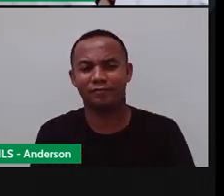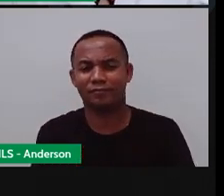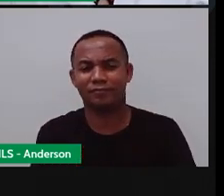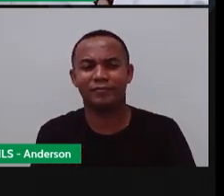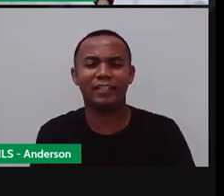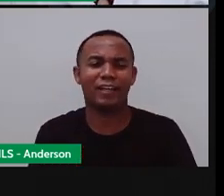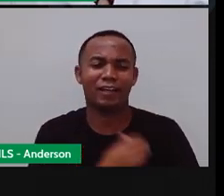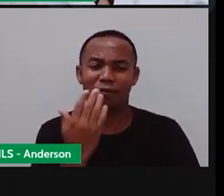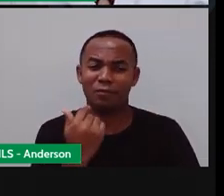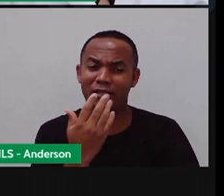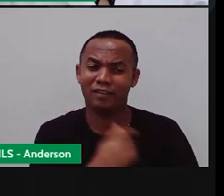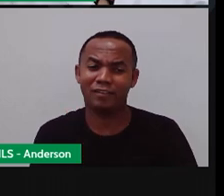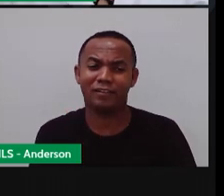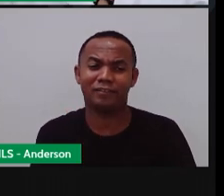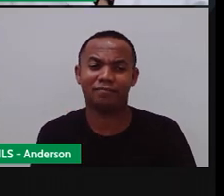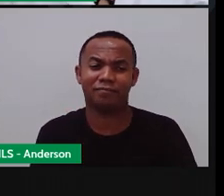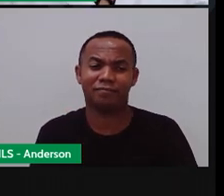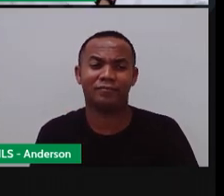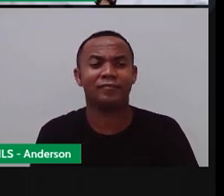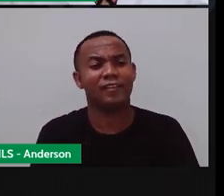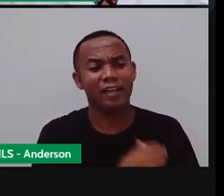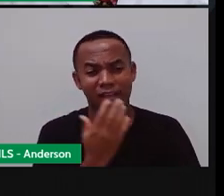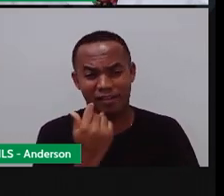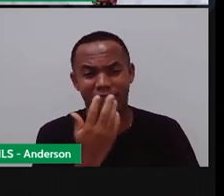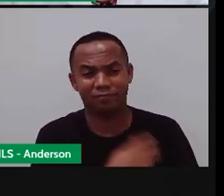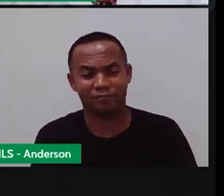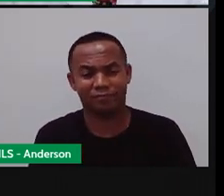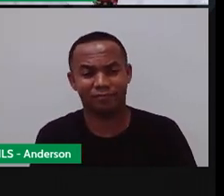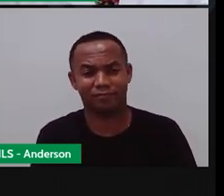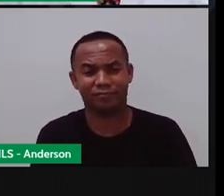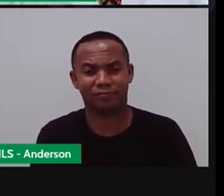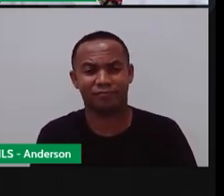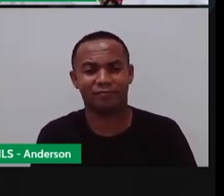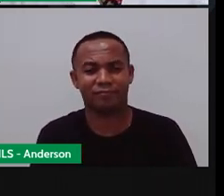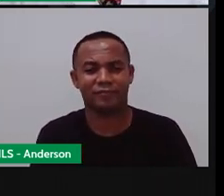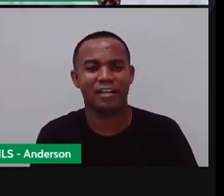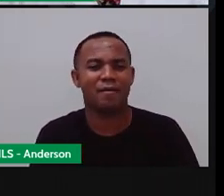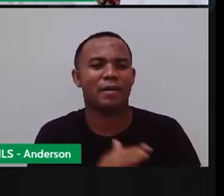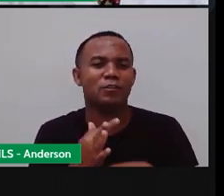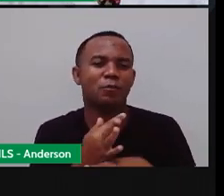Comida Natal é comida final de ano também é comida viu?